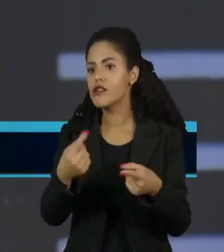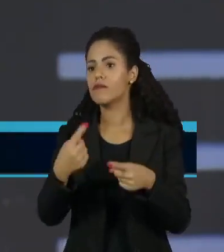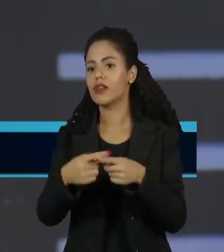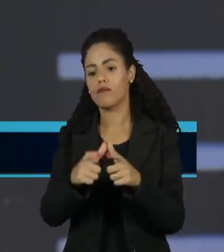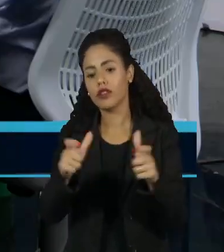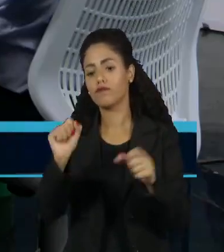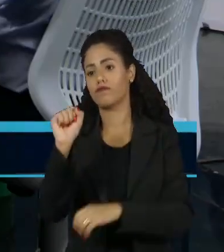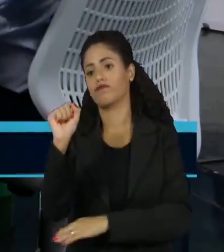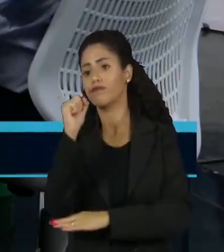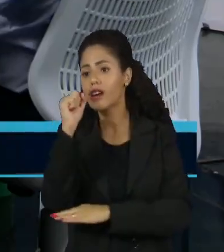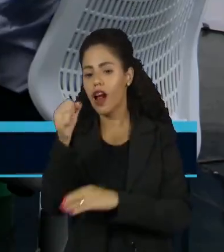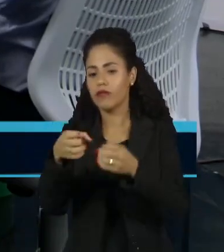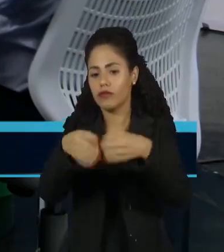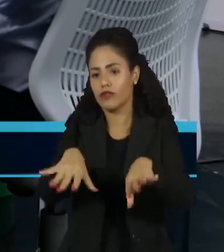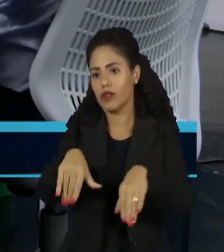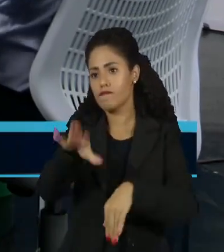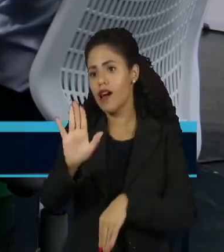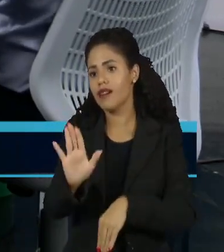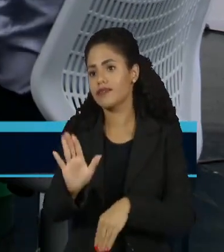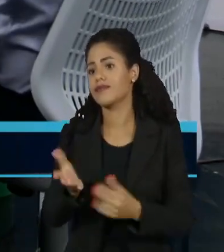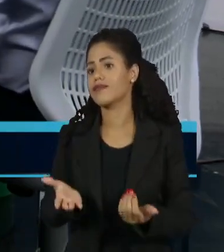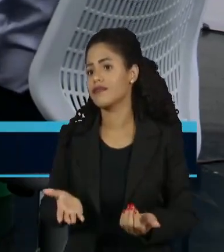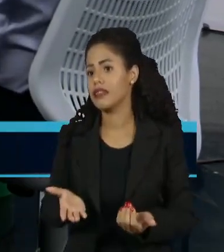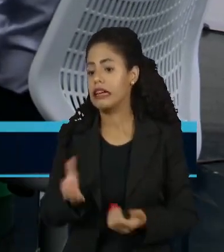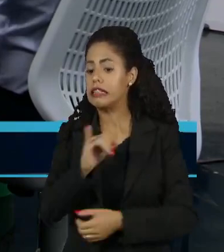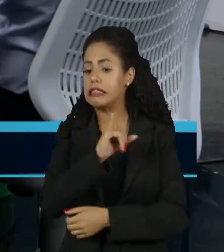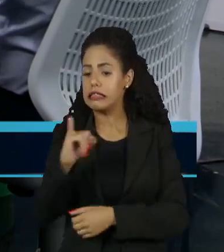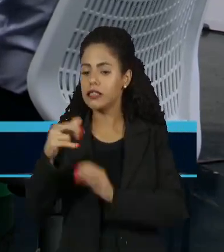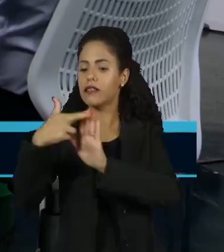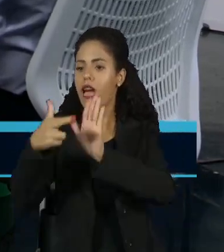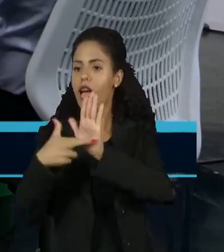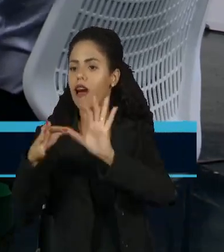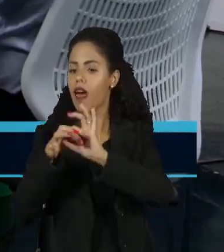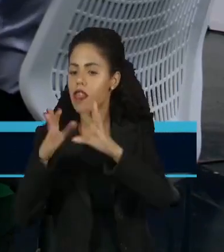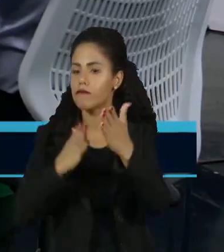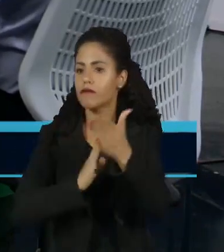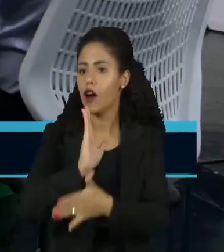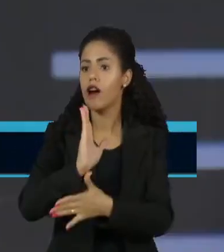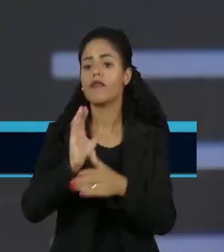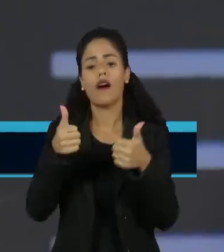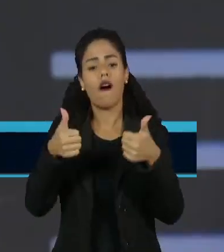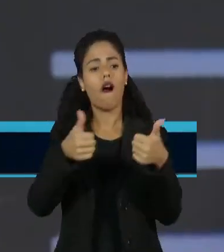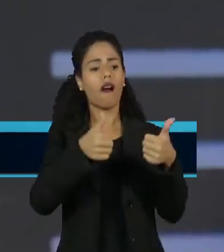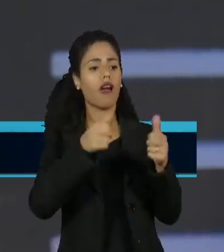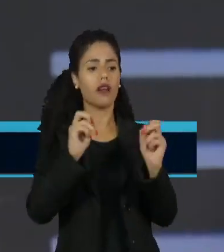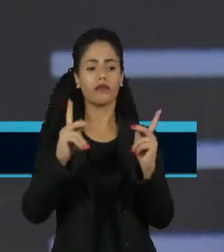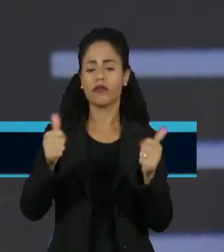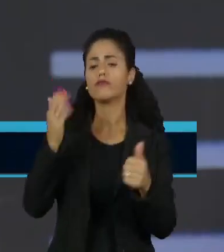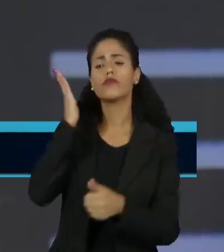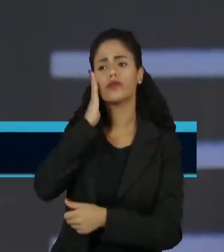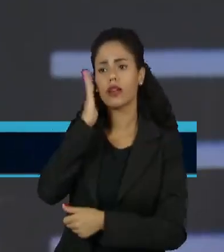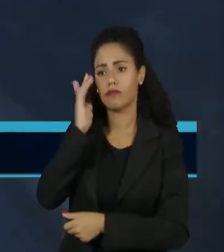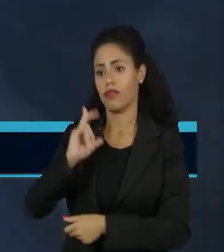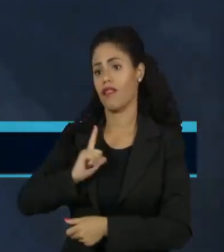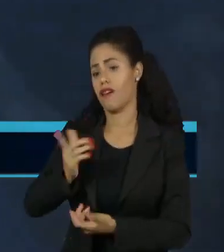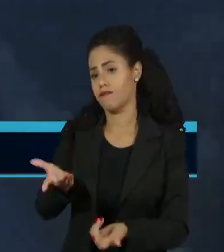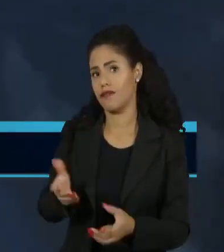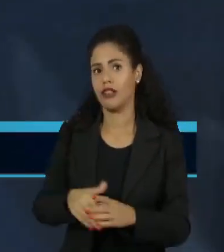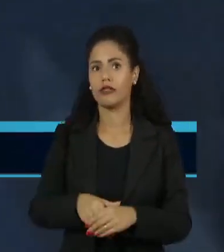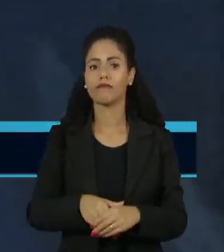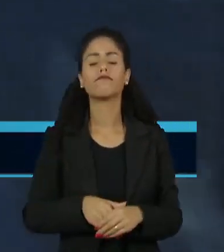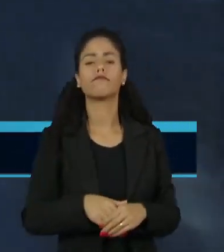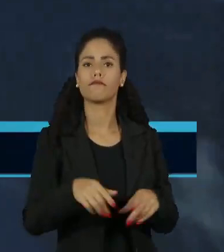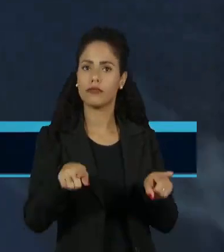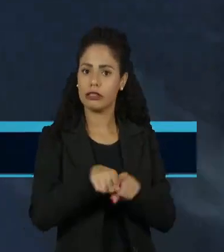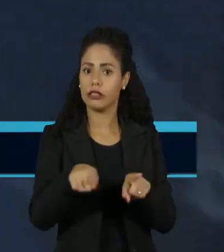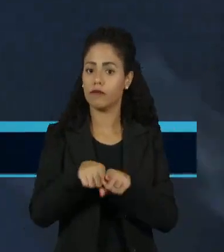maiores do que se ela fosse aceita de alguma maneira, reconhecer que ela existe e regulamentar. Quero ouvir vocês ainda, né? Na